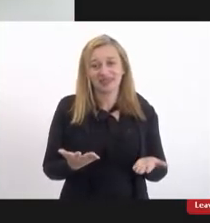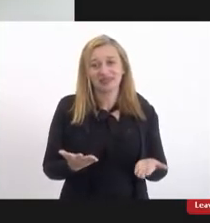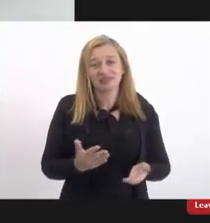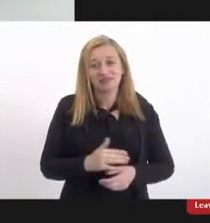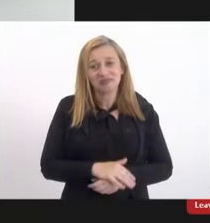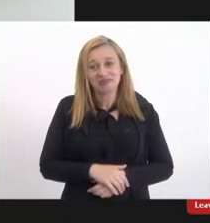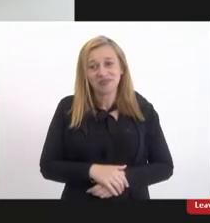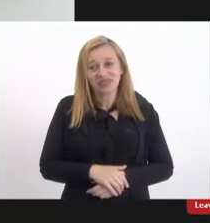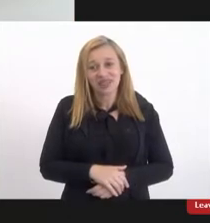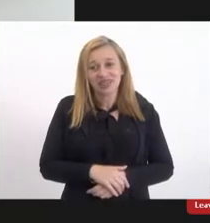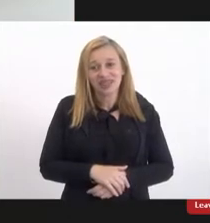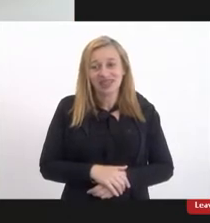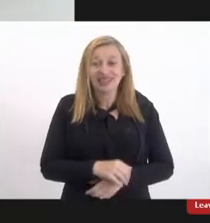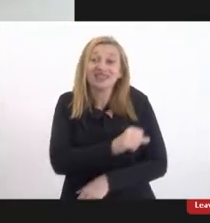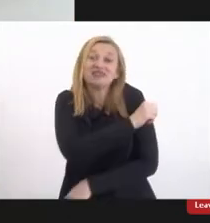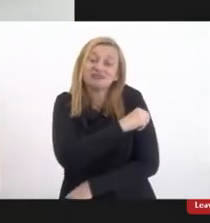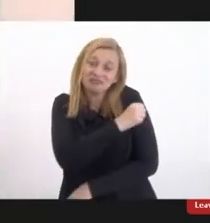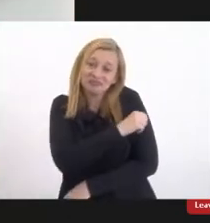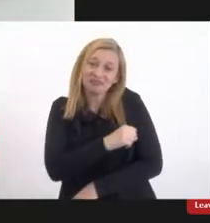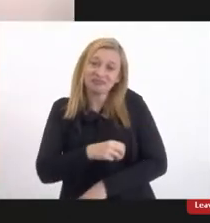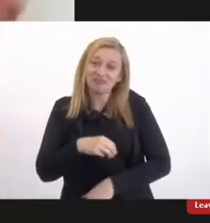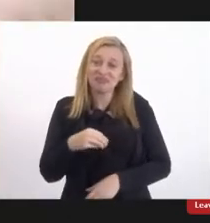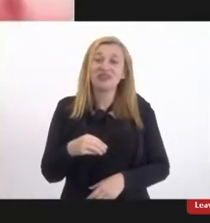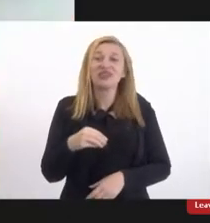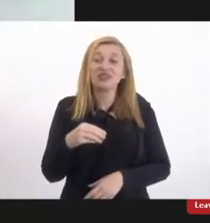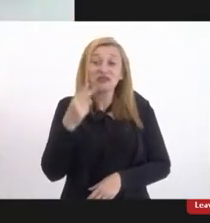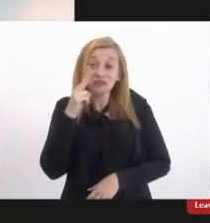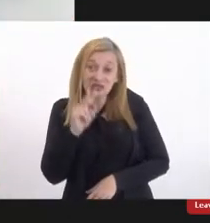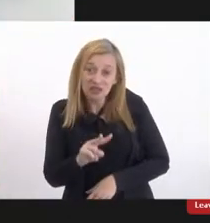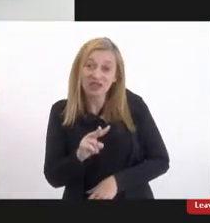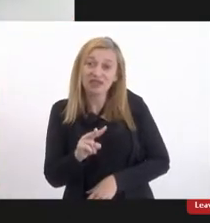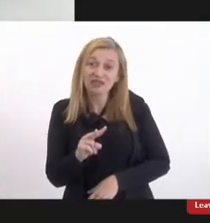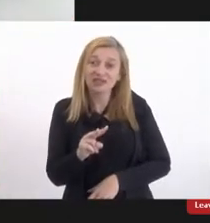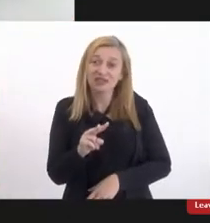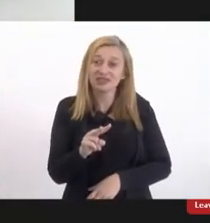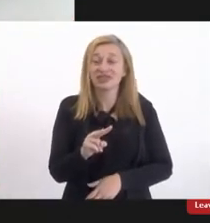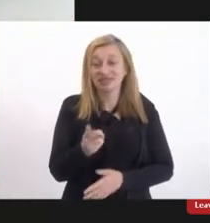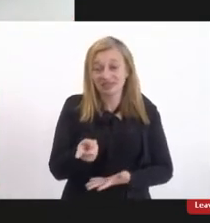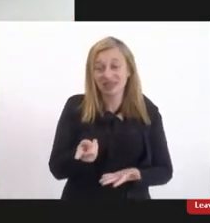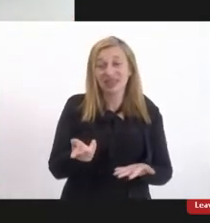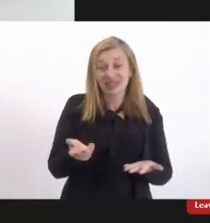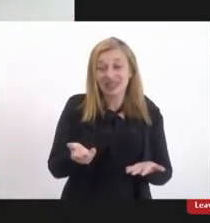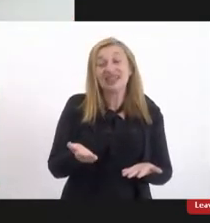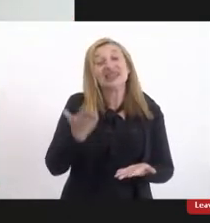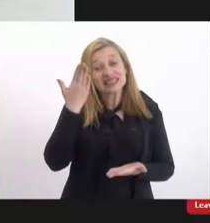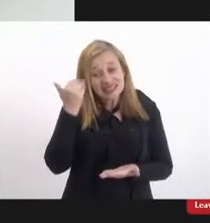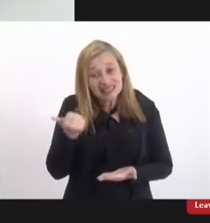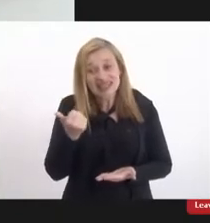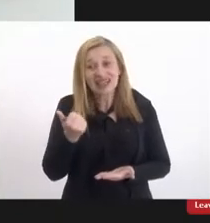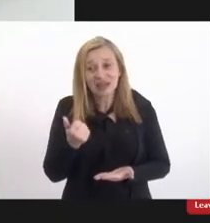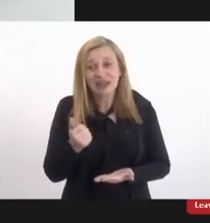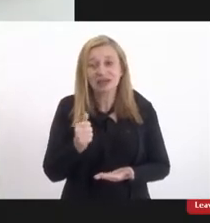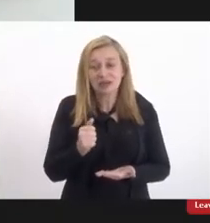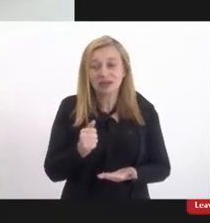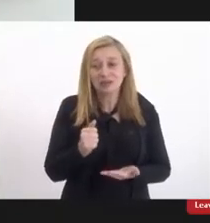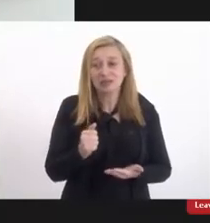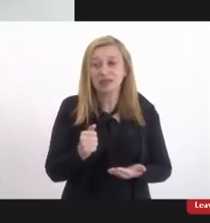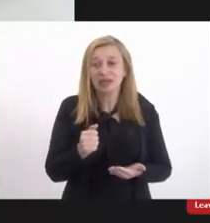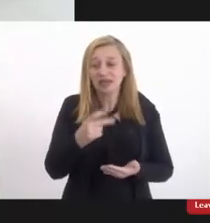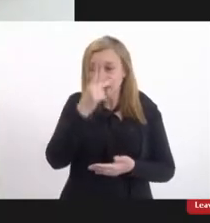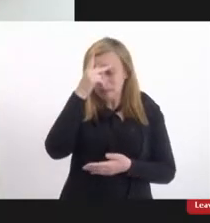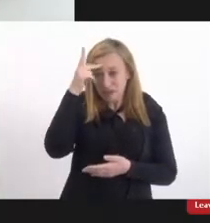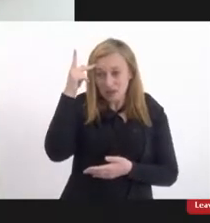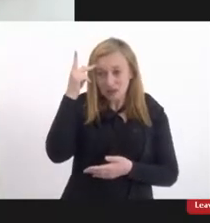que trabalha em enfermagem já viu predadores né distorcendo pessoas em coma então a gente sabe que predadores fazem qualquer coisa